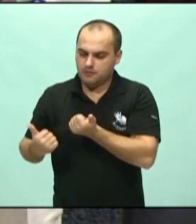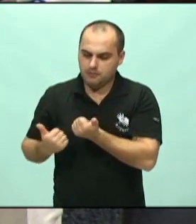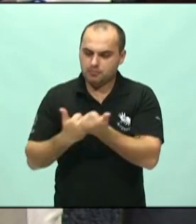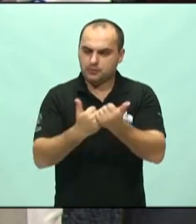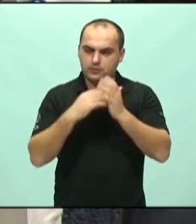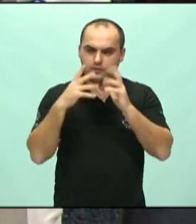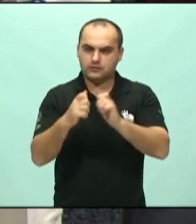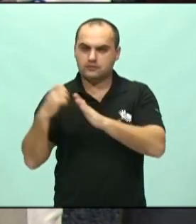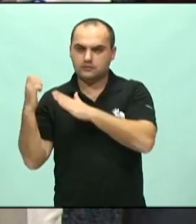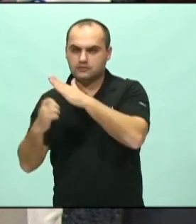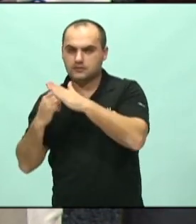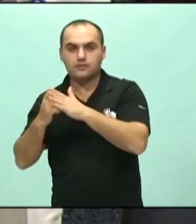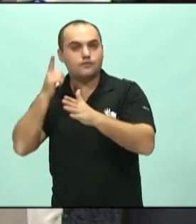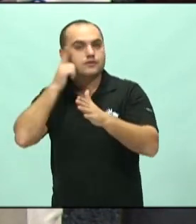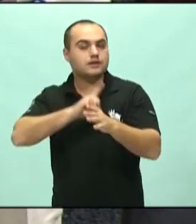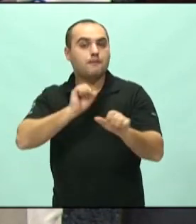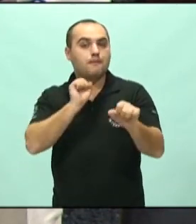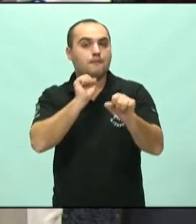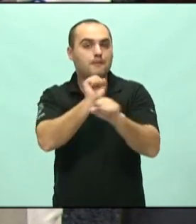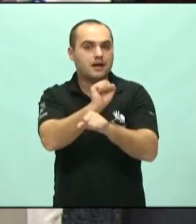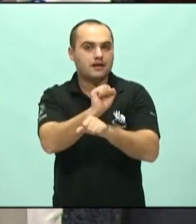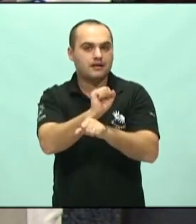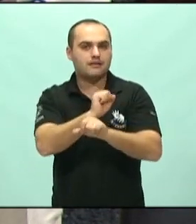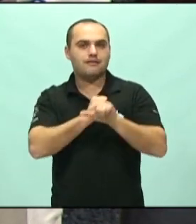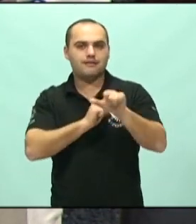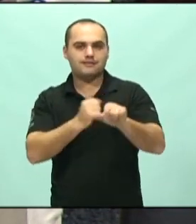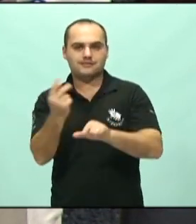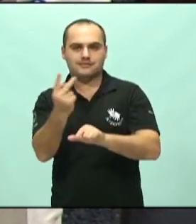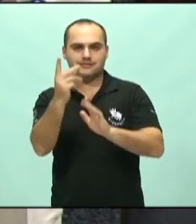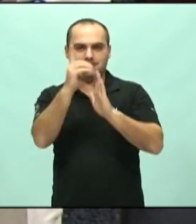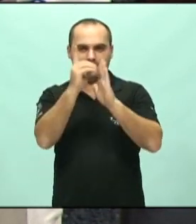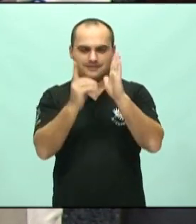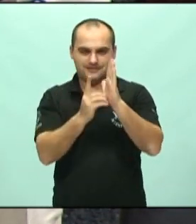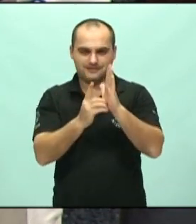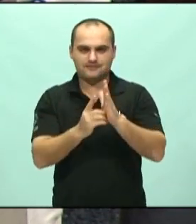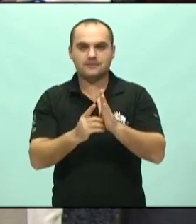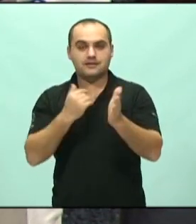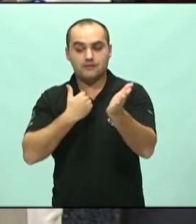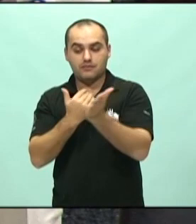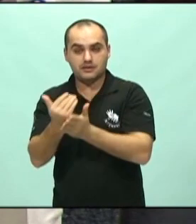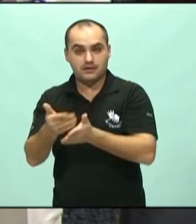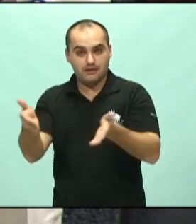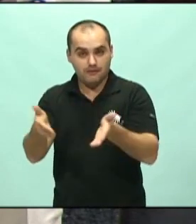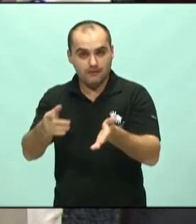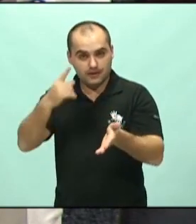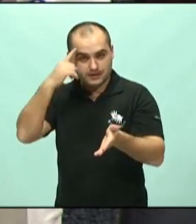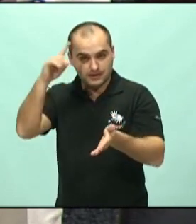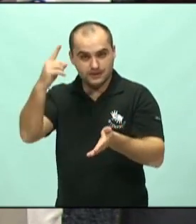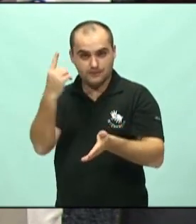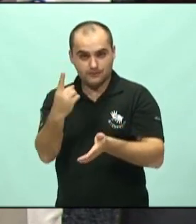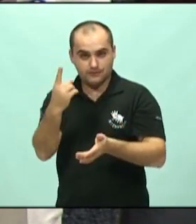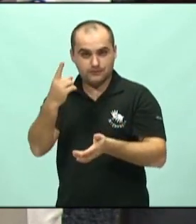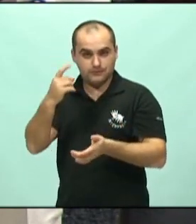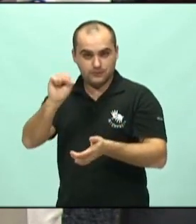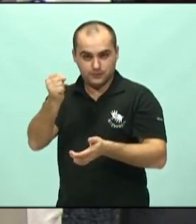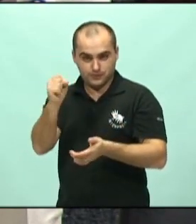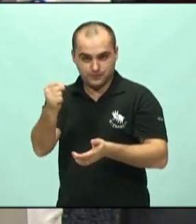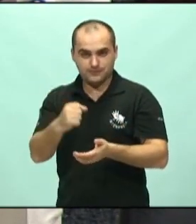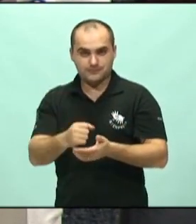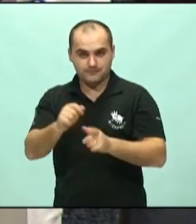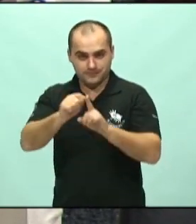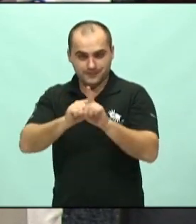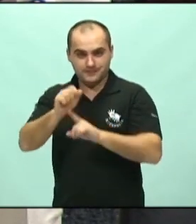ela conseguiu fazer a suspensão da eficácia desses dois decretos, que entrariam em vigor agora, dia 1º do 8. E esses